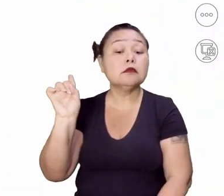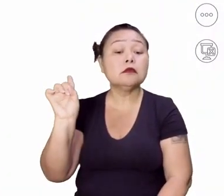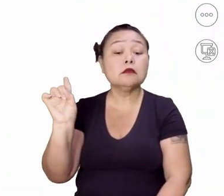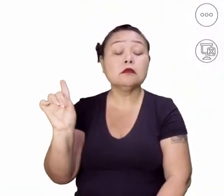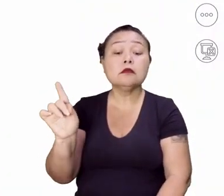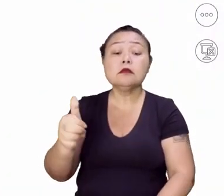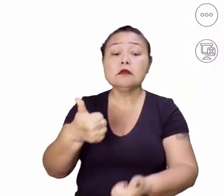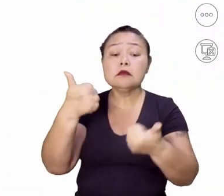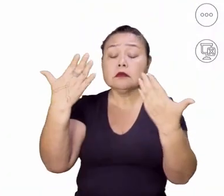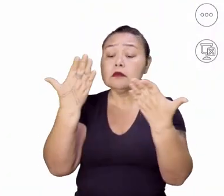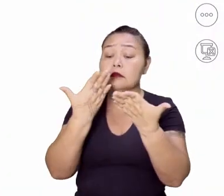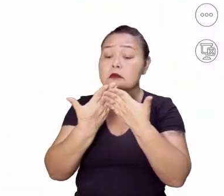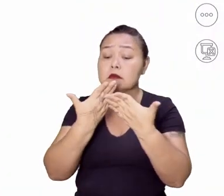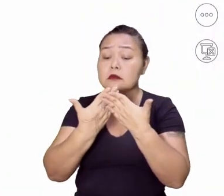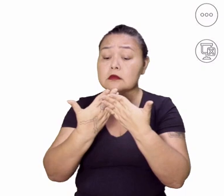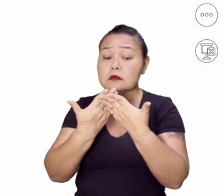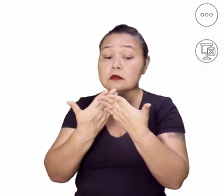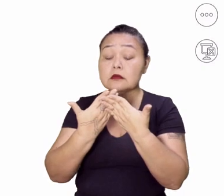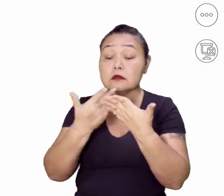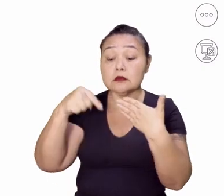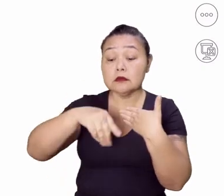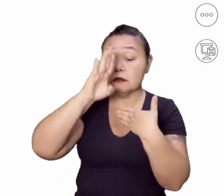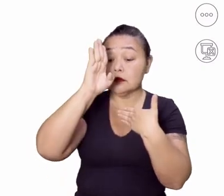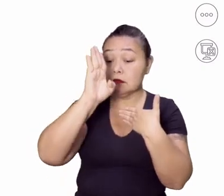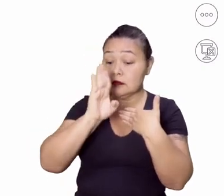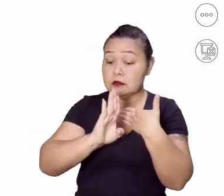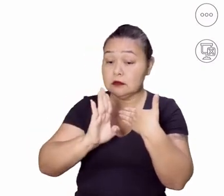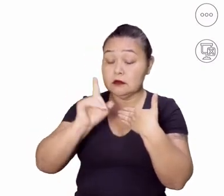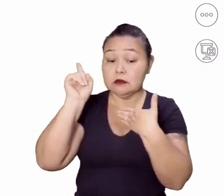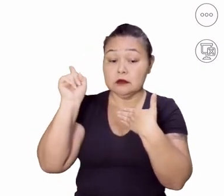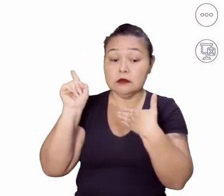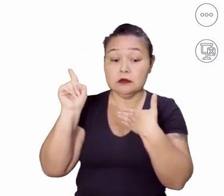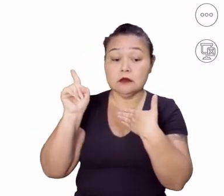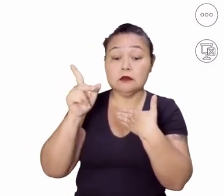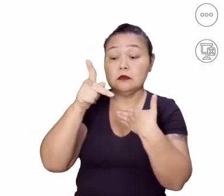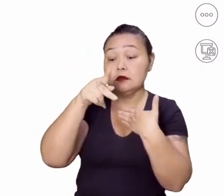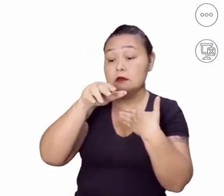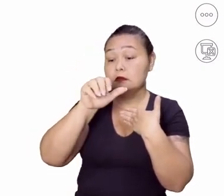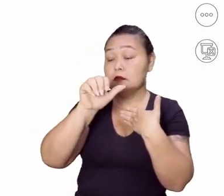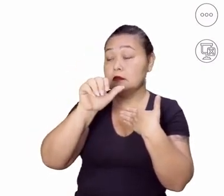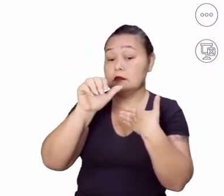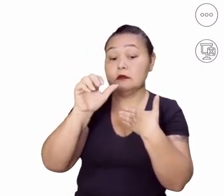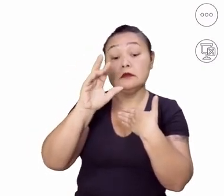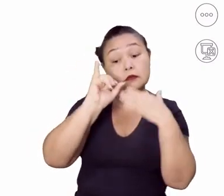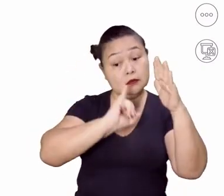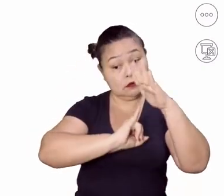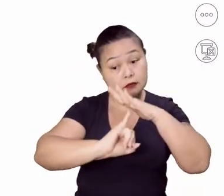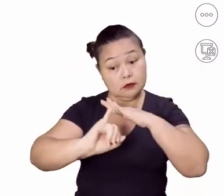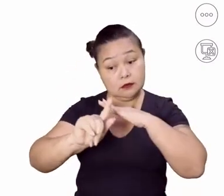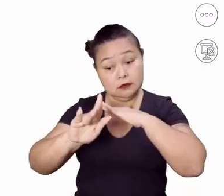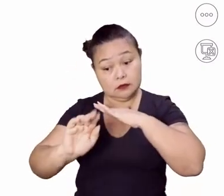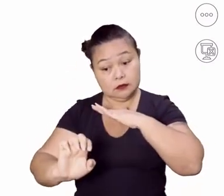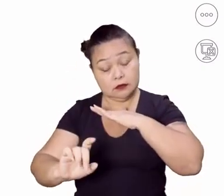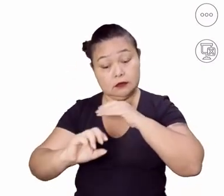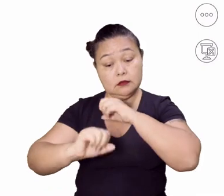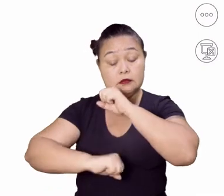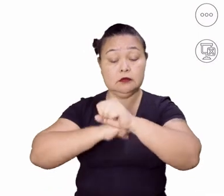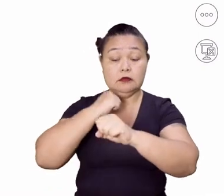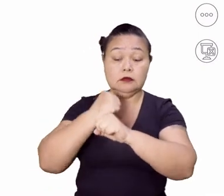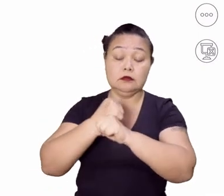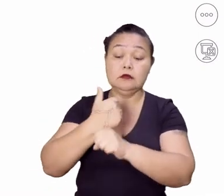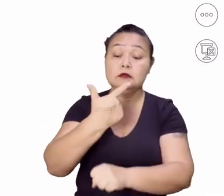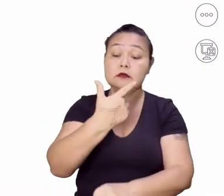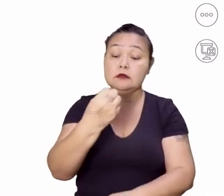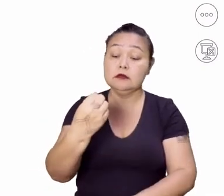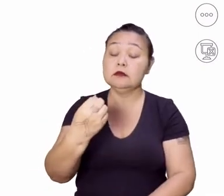a qualificação, o a gente pode dizer em relação ao Brasil? Esses dados aqui são do PNAD, não, do IBGE, de 2012 a